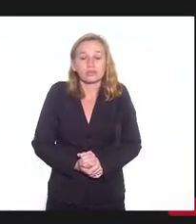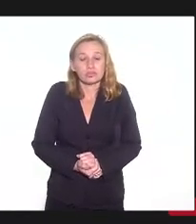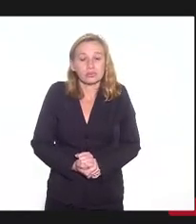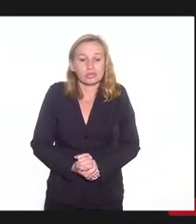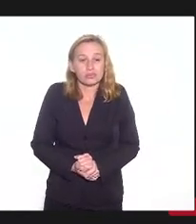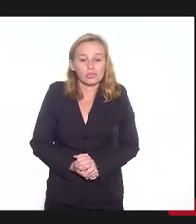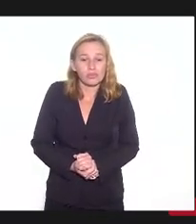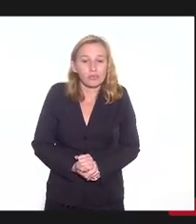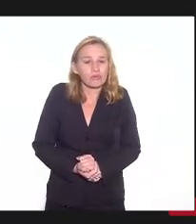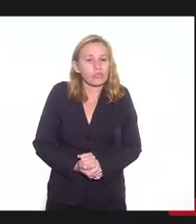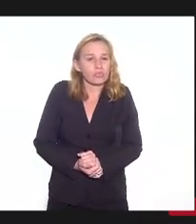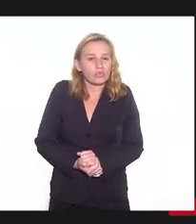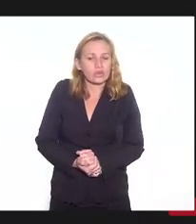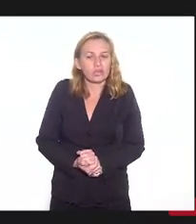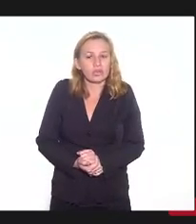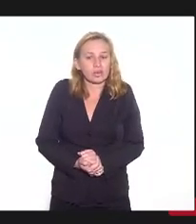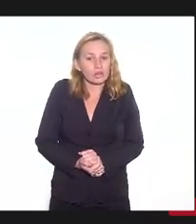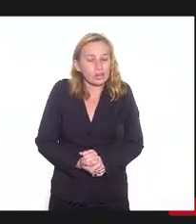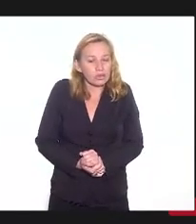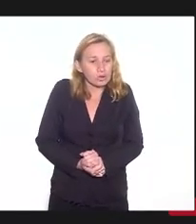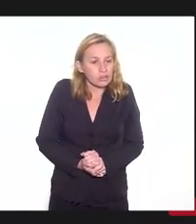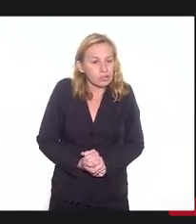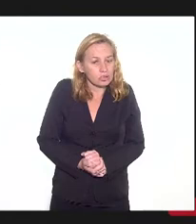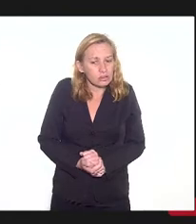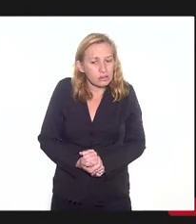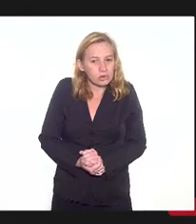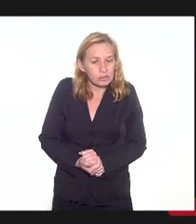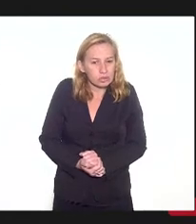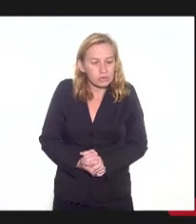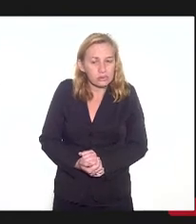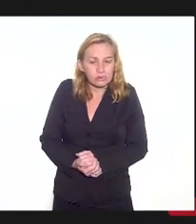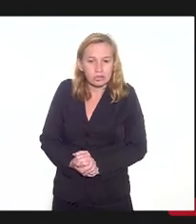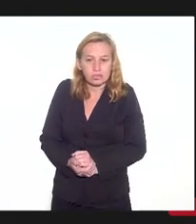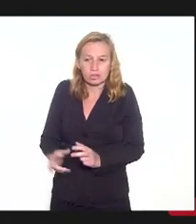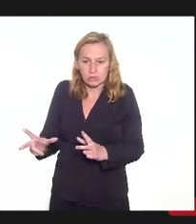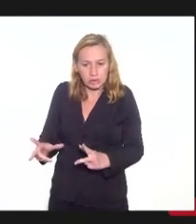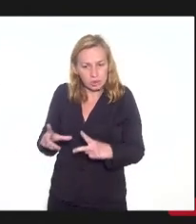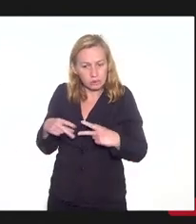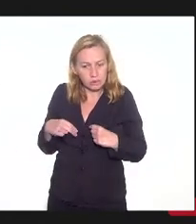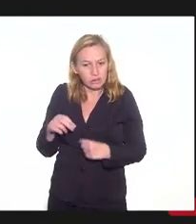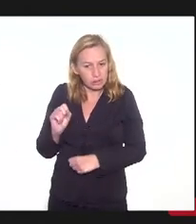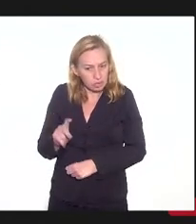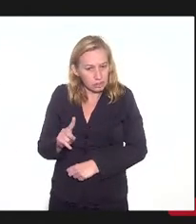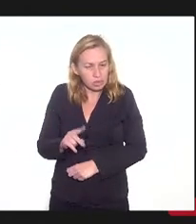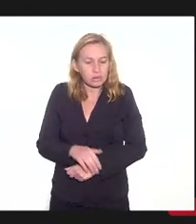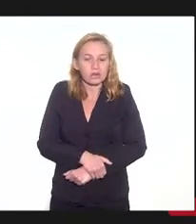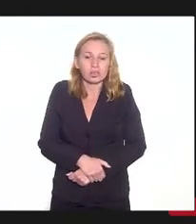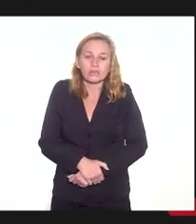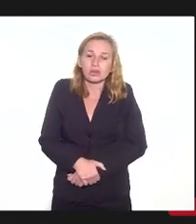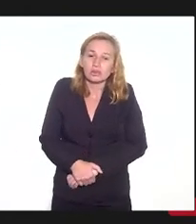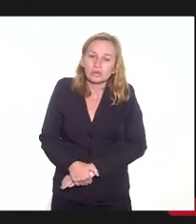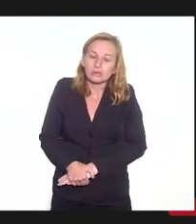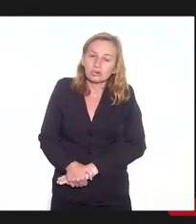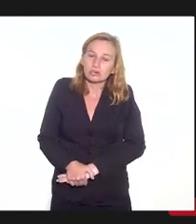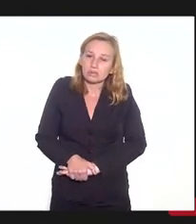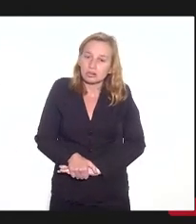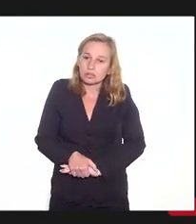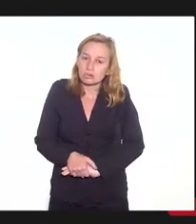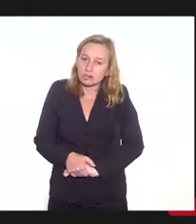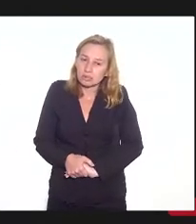com o mérito, com o fundo em mérito. Como,